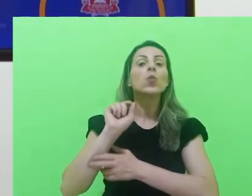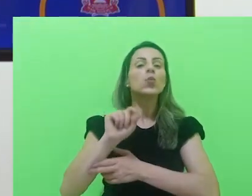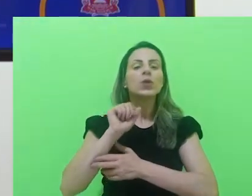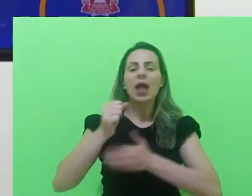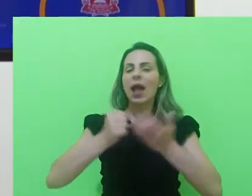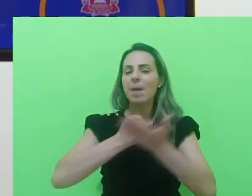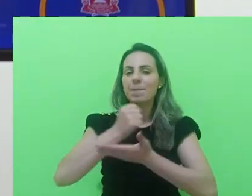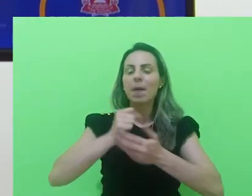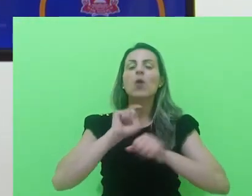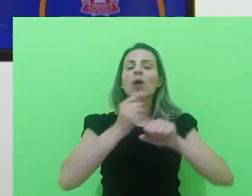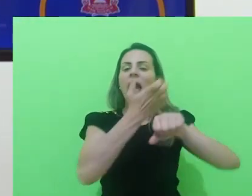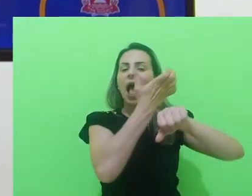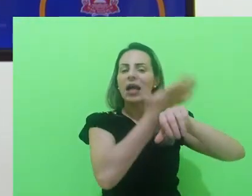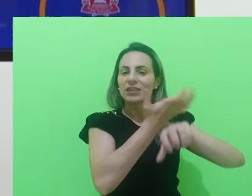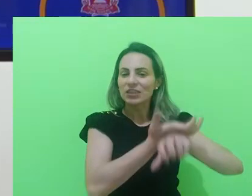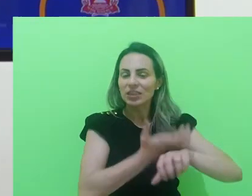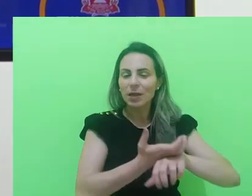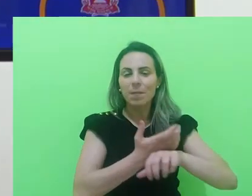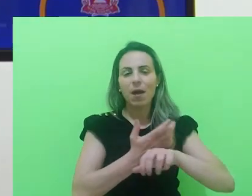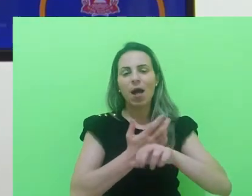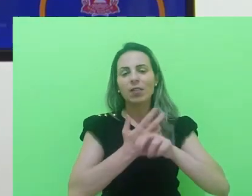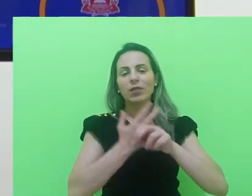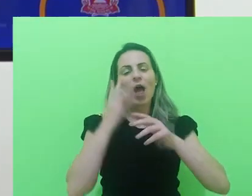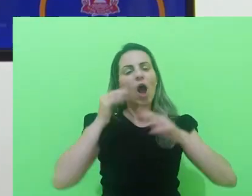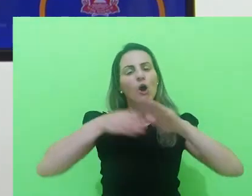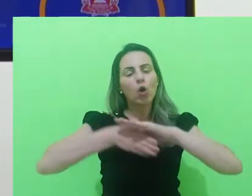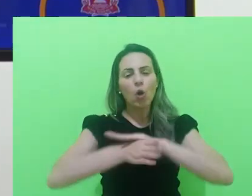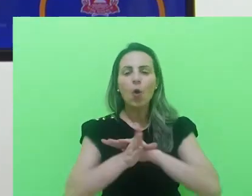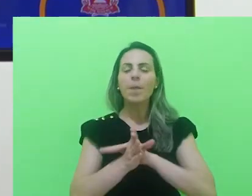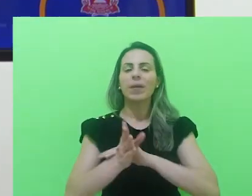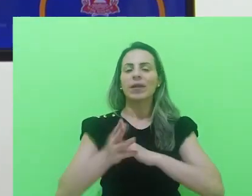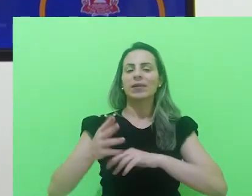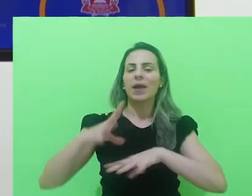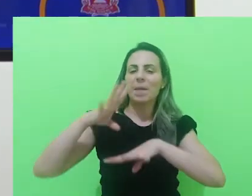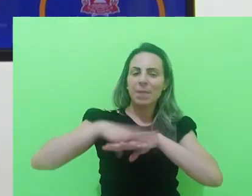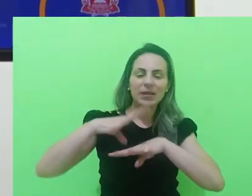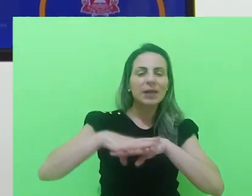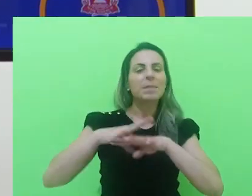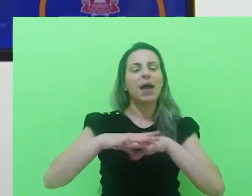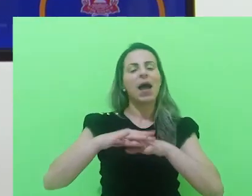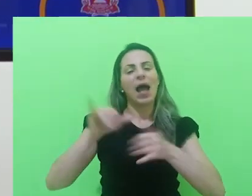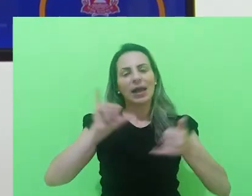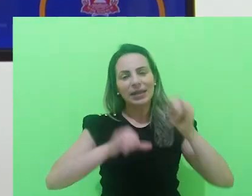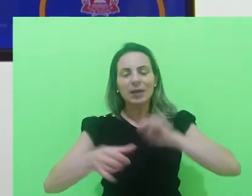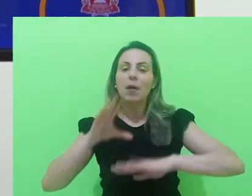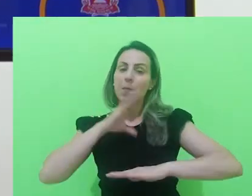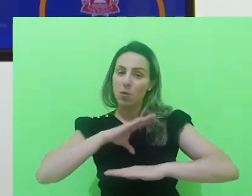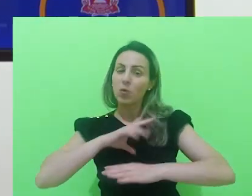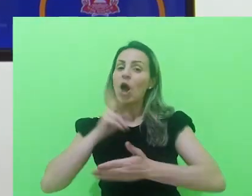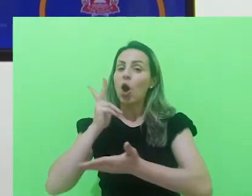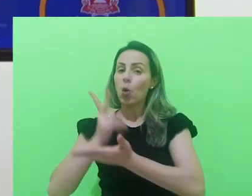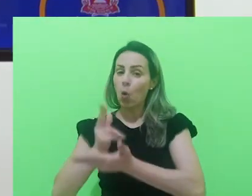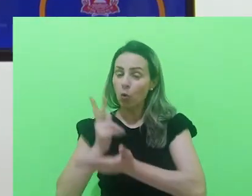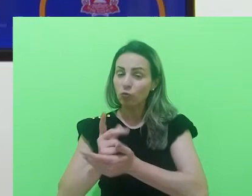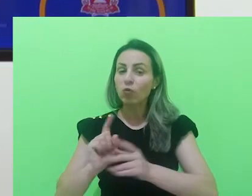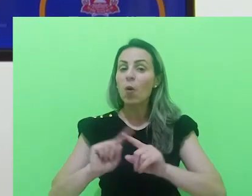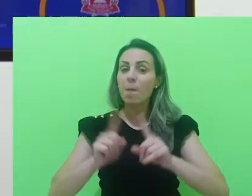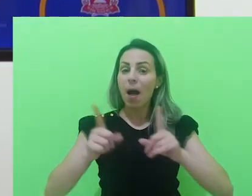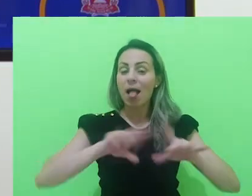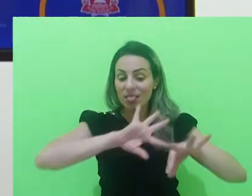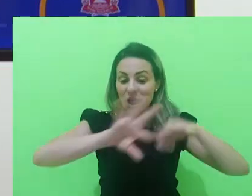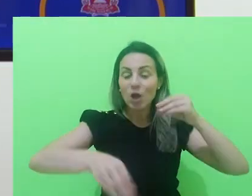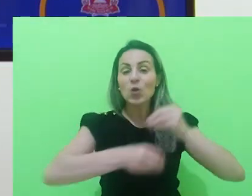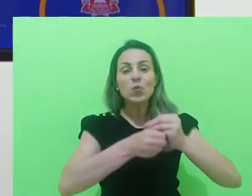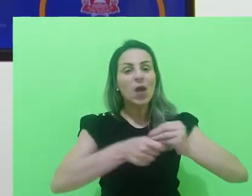São as matérias que estão acostumadas a matemática, física, química, português. Certo? E isso continua. No entanto, tem um agregador bem